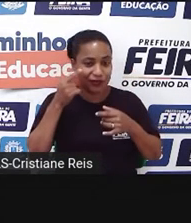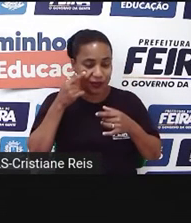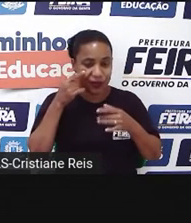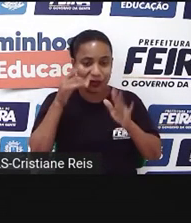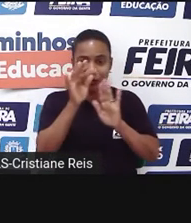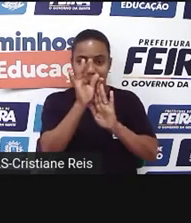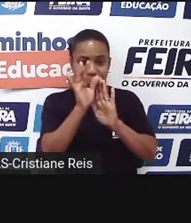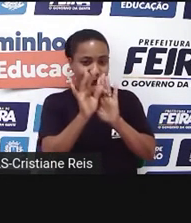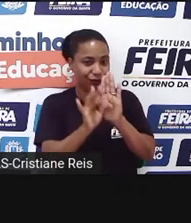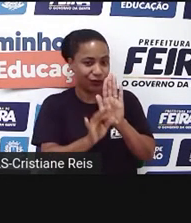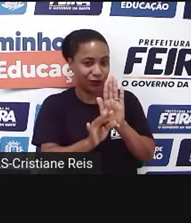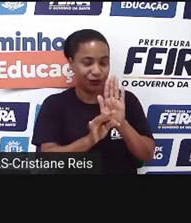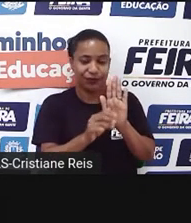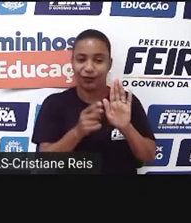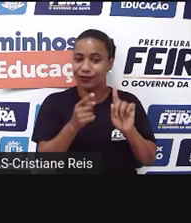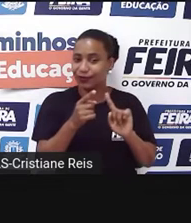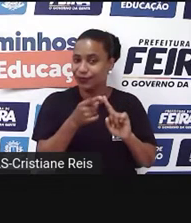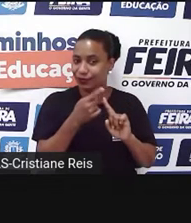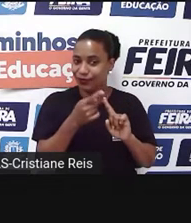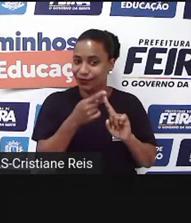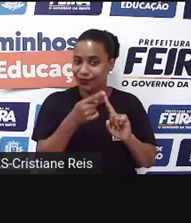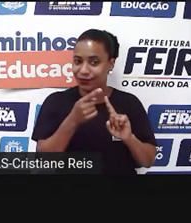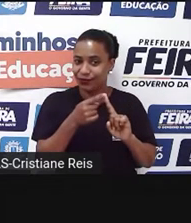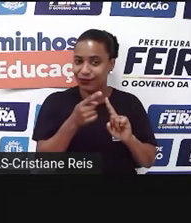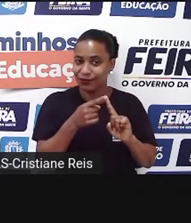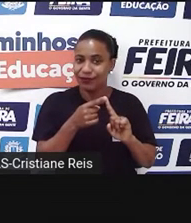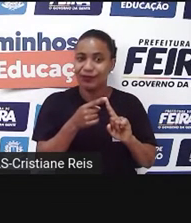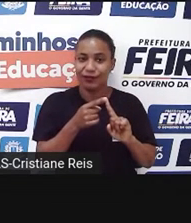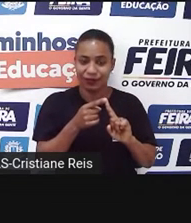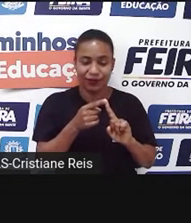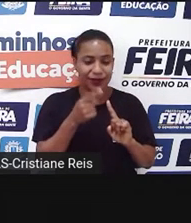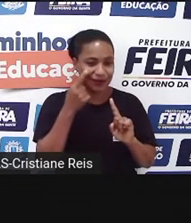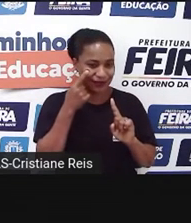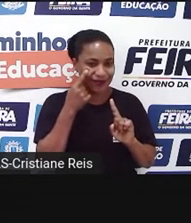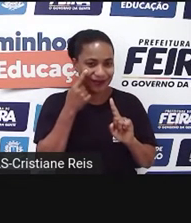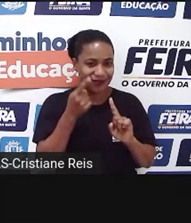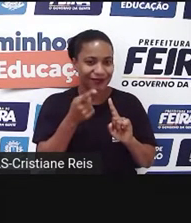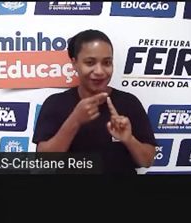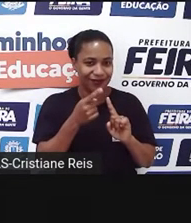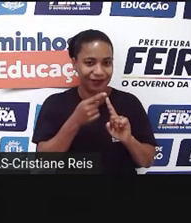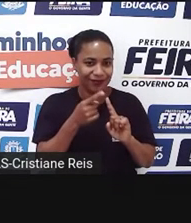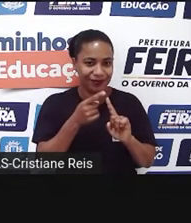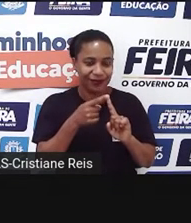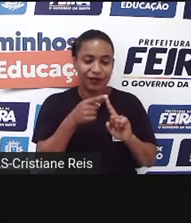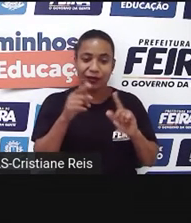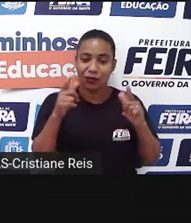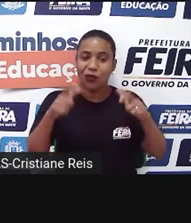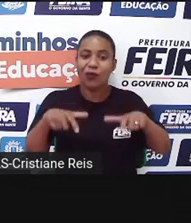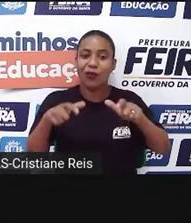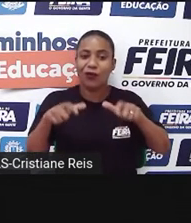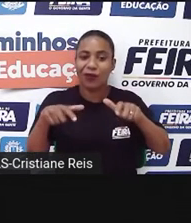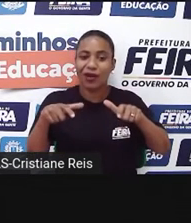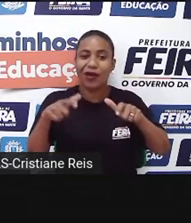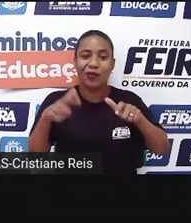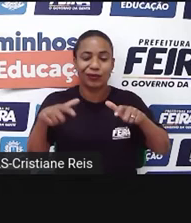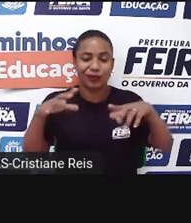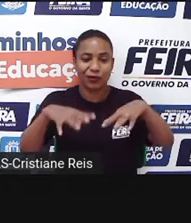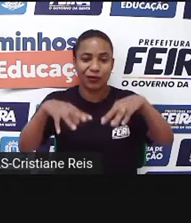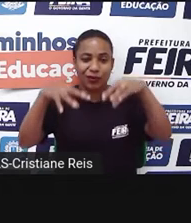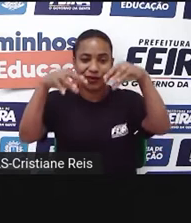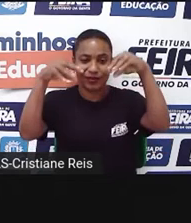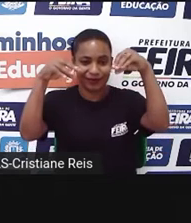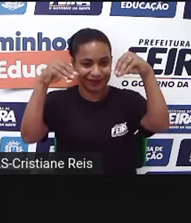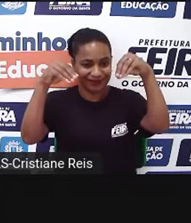texto. nós temos aqui primeiro Elsinore, que eu já falei pra vocês que é o castelo, o castelo é chamado de